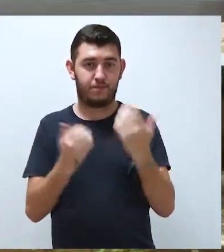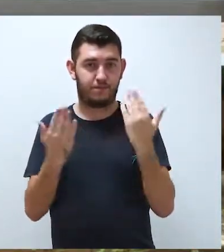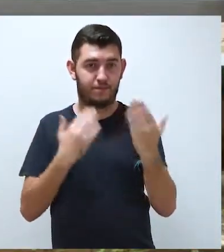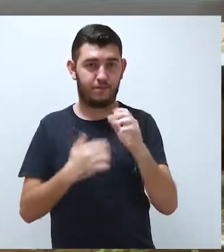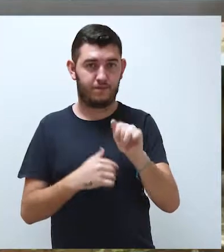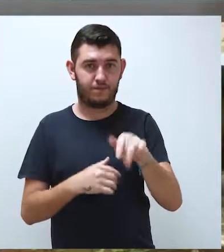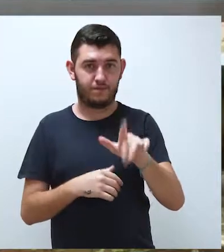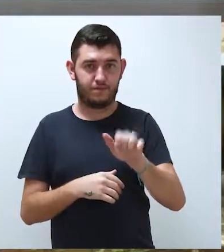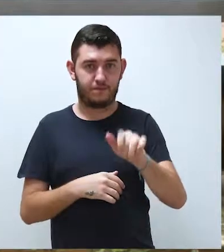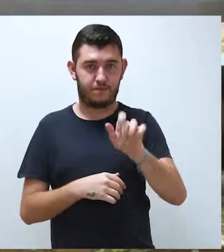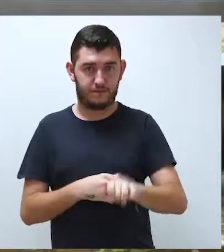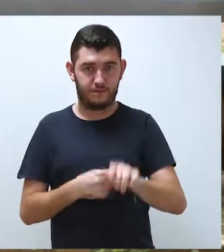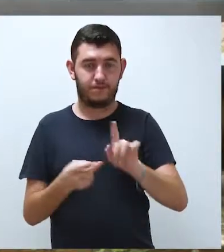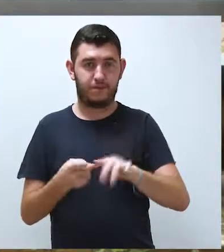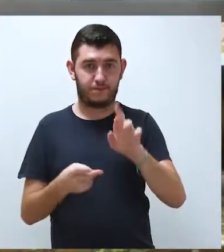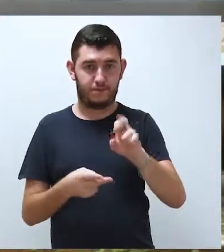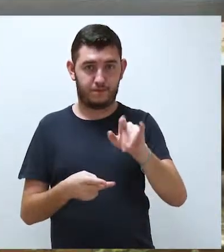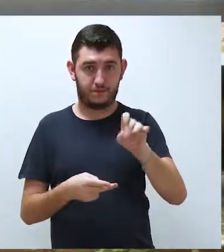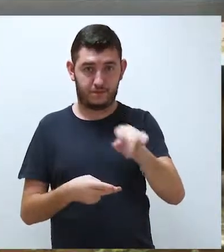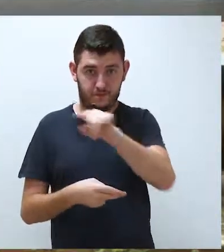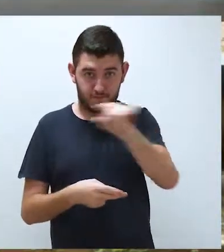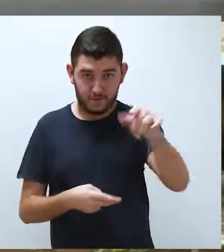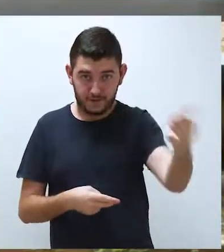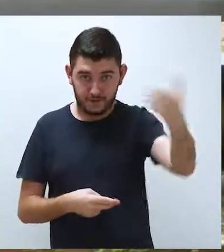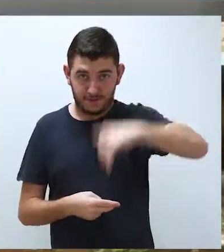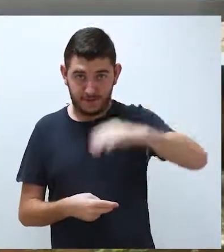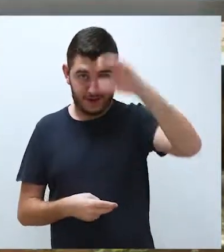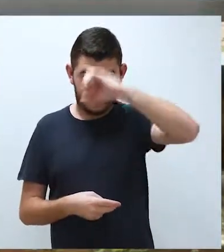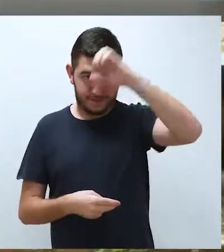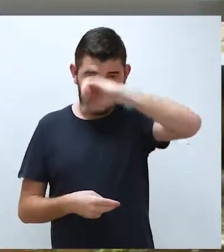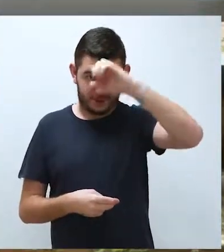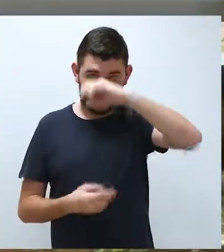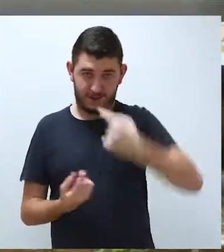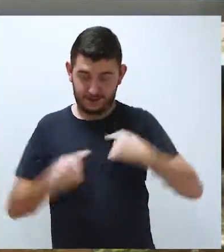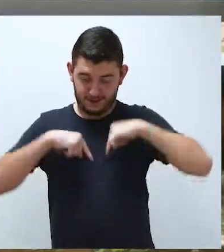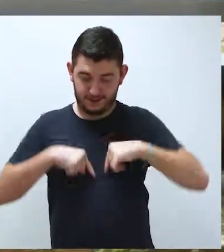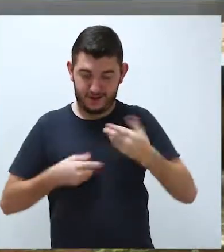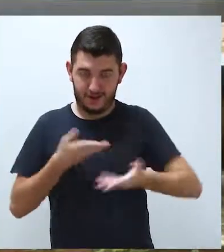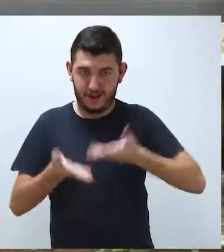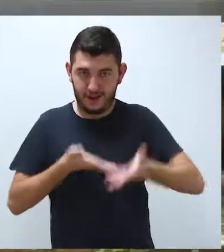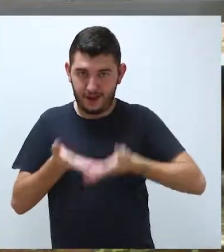Pereira. Vem aprender a trabalhar os aspectos emocionais, afetivos e espirituais.